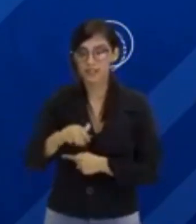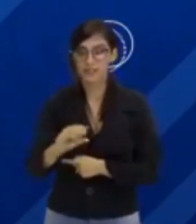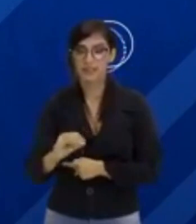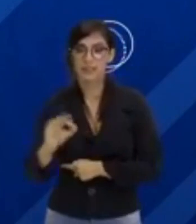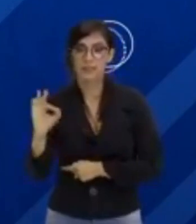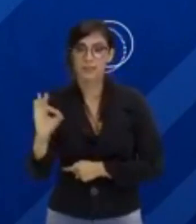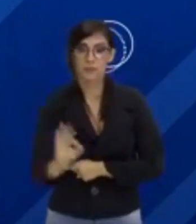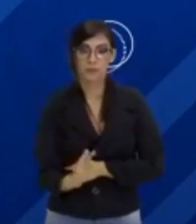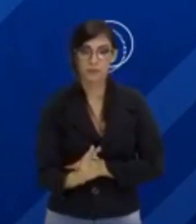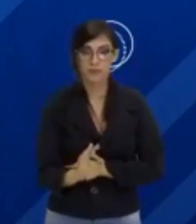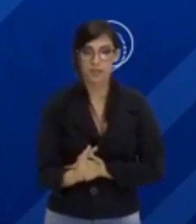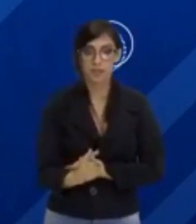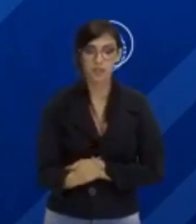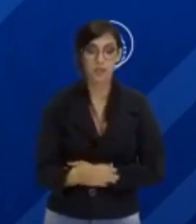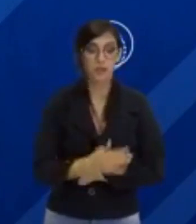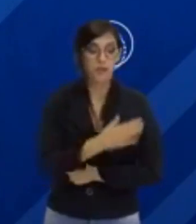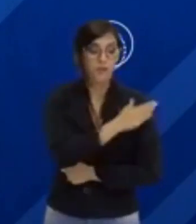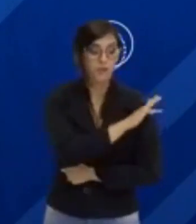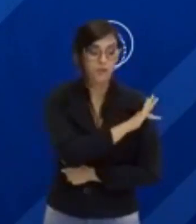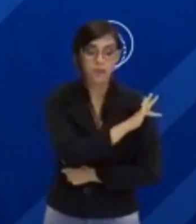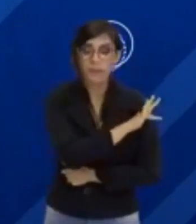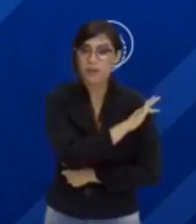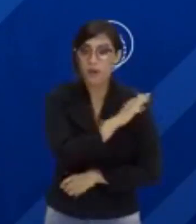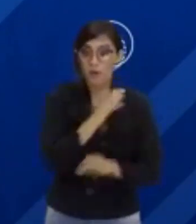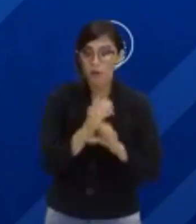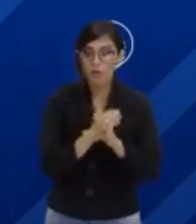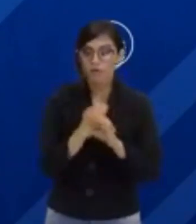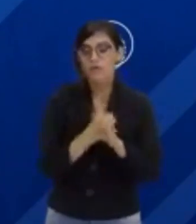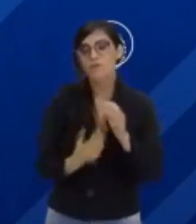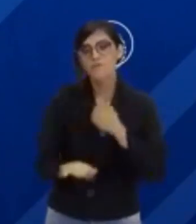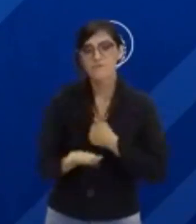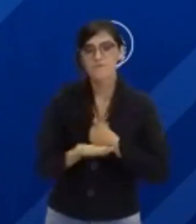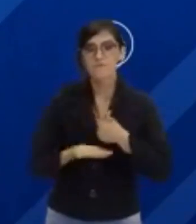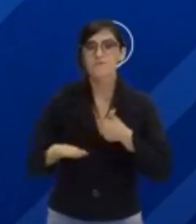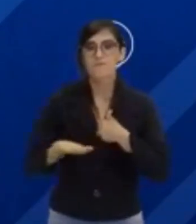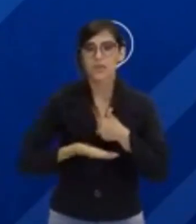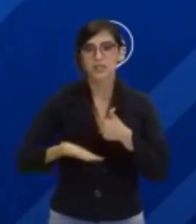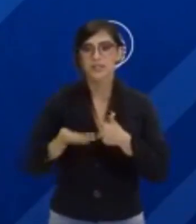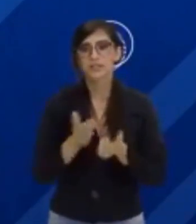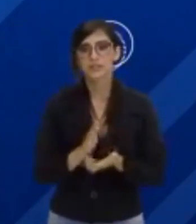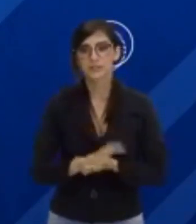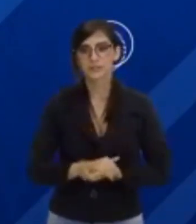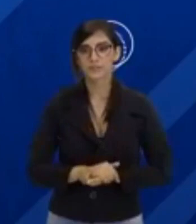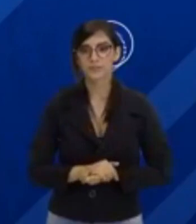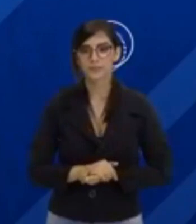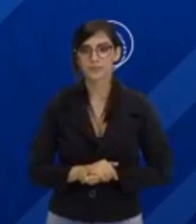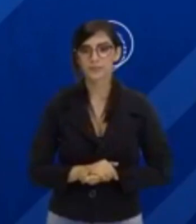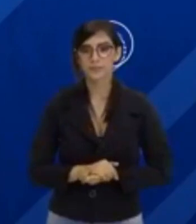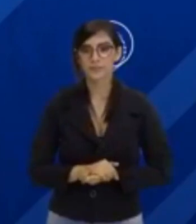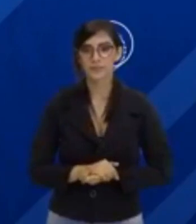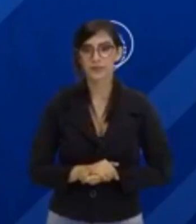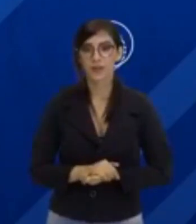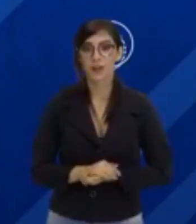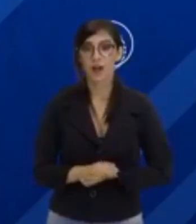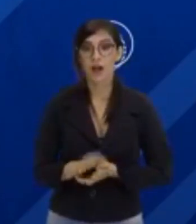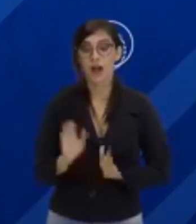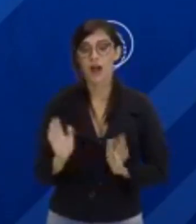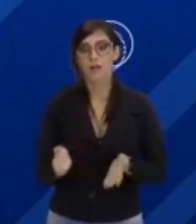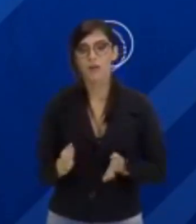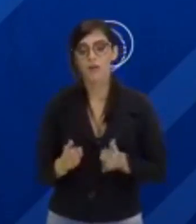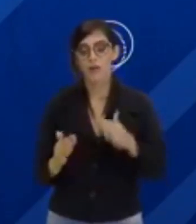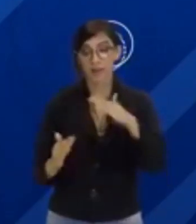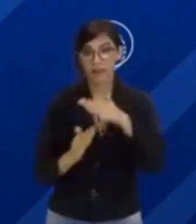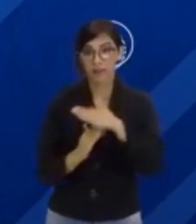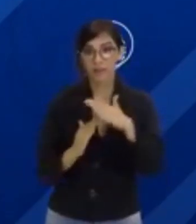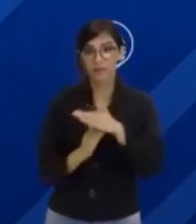conteúdo do Exame Nacional do Ensino Médio é parte de conhecimentos do Ensino Fundamental. Olha, agora nós vamos